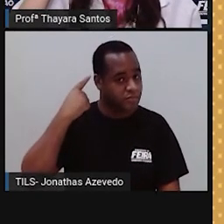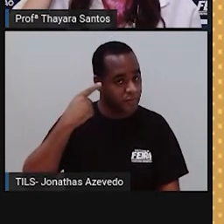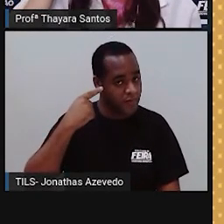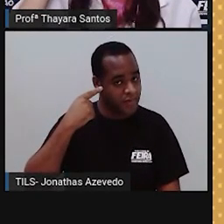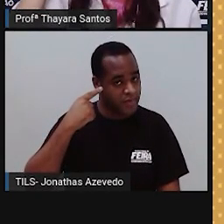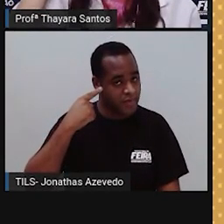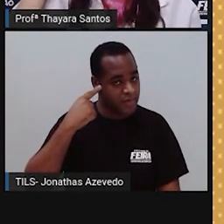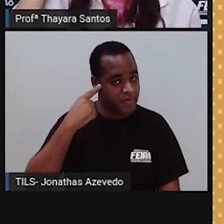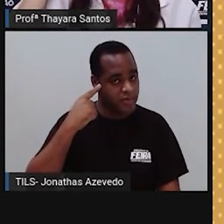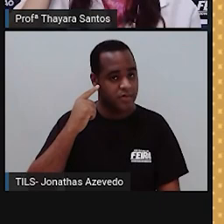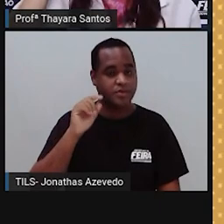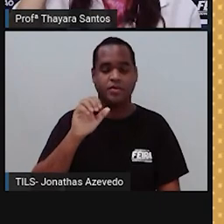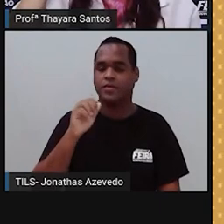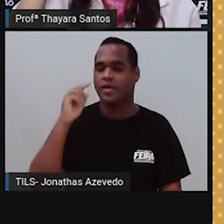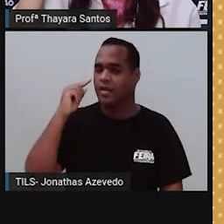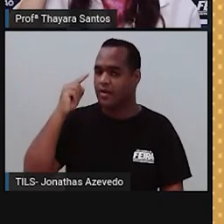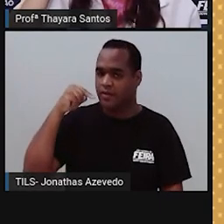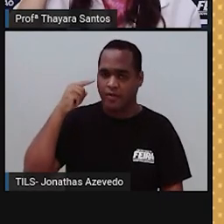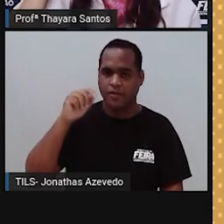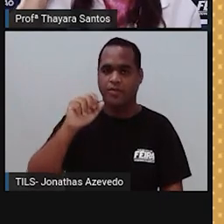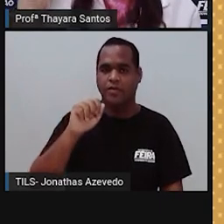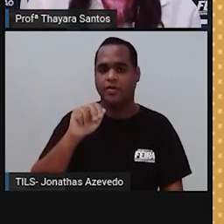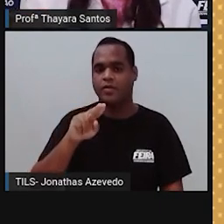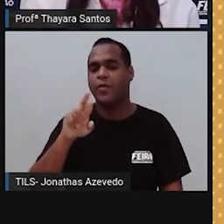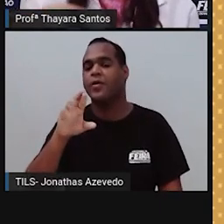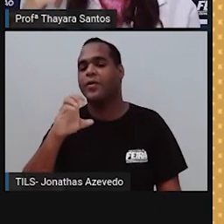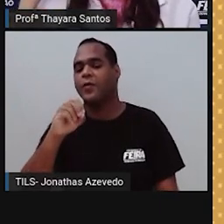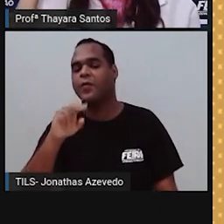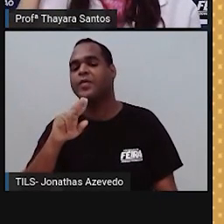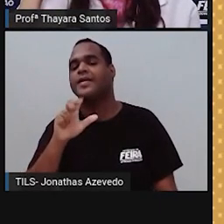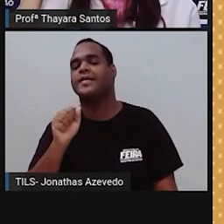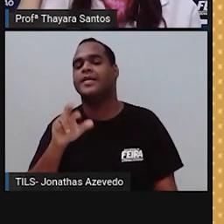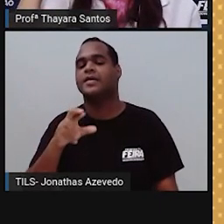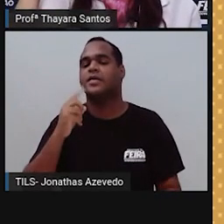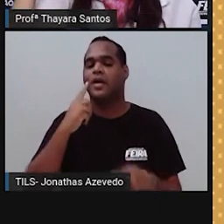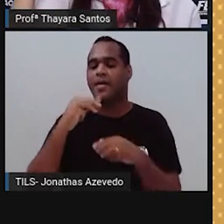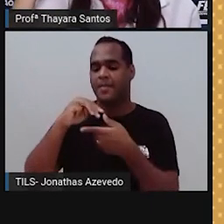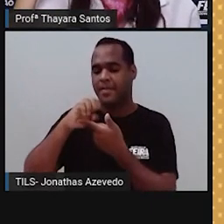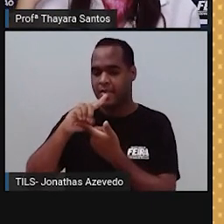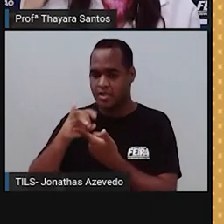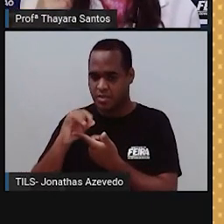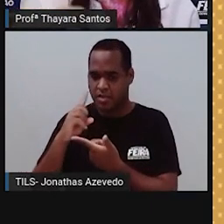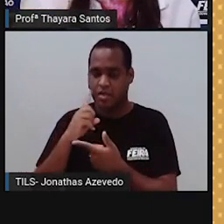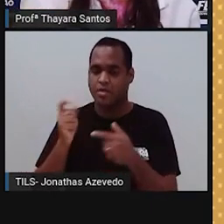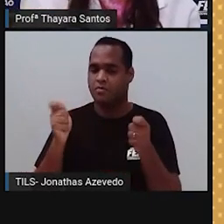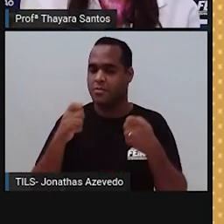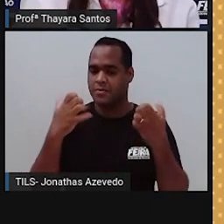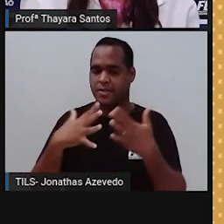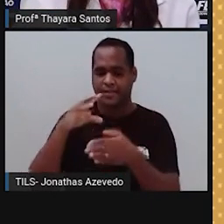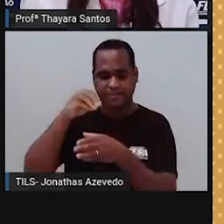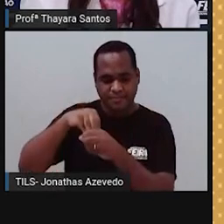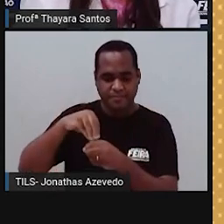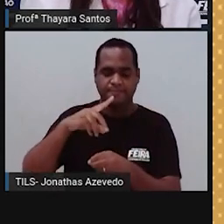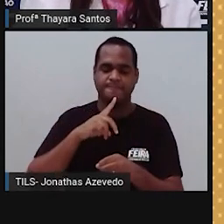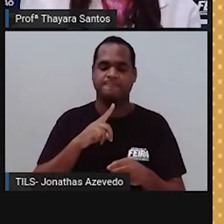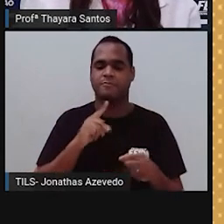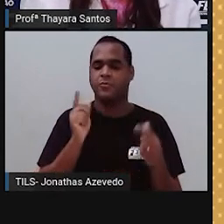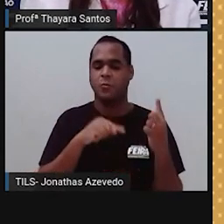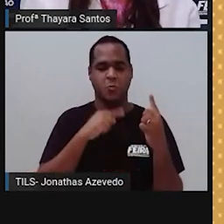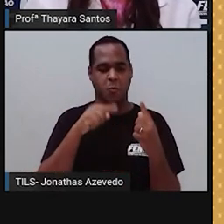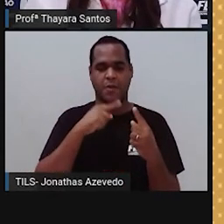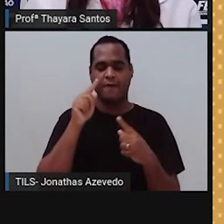base aqui auricular, o pavilhão auricular. A orelha média é essa que está mais para dentro, que a gente não consegue